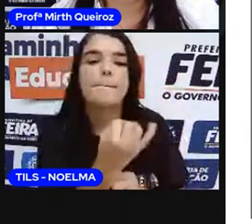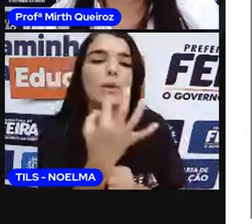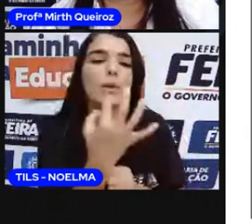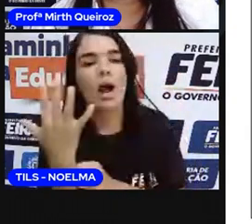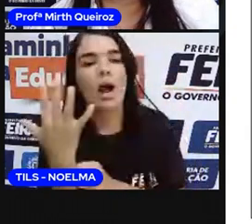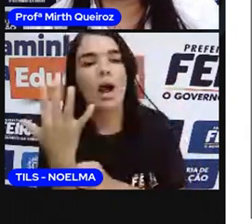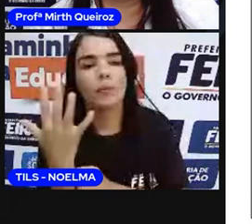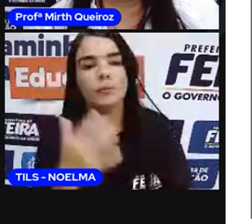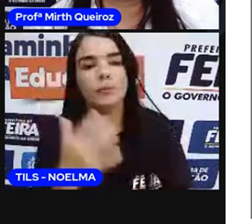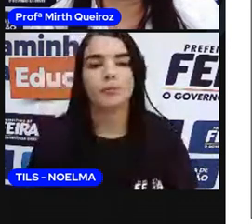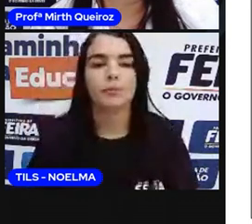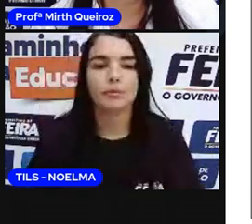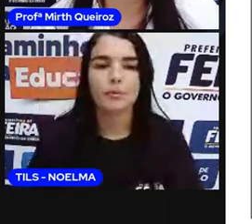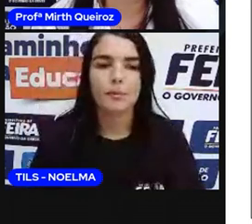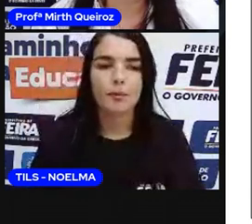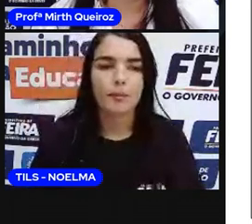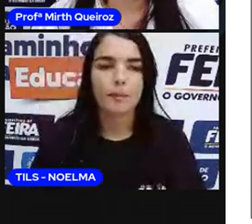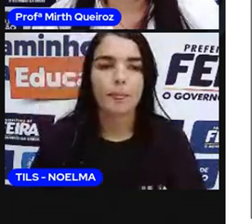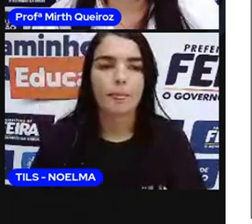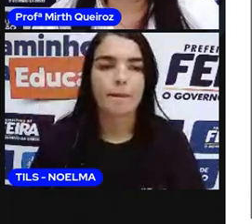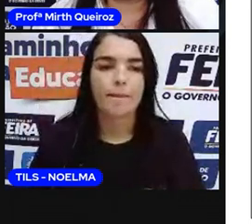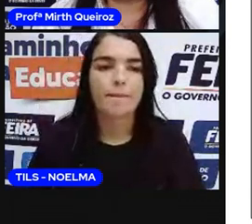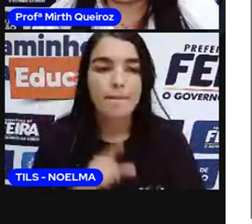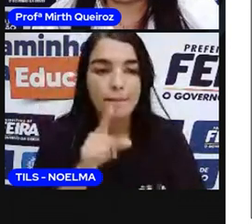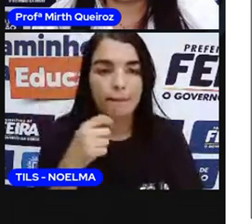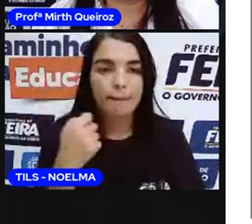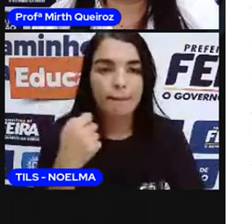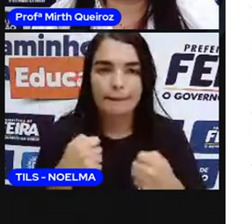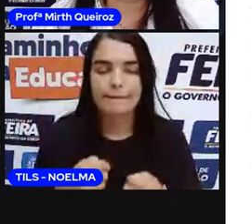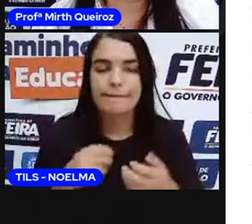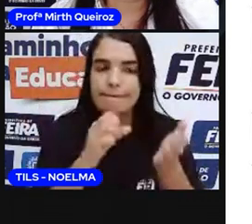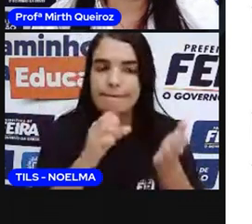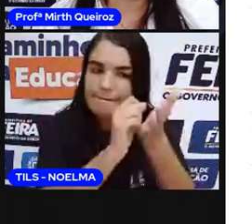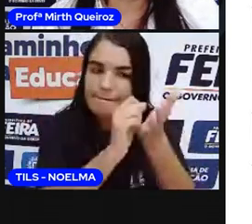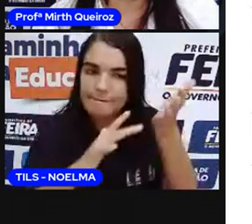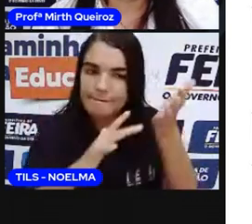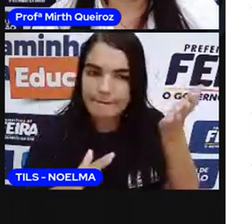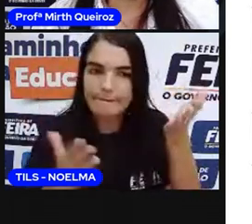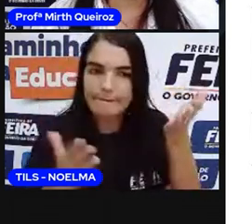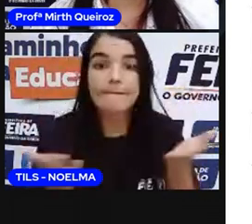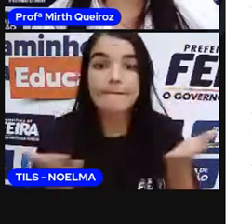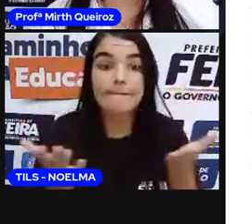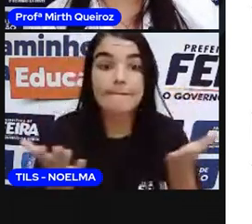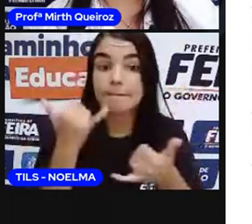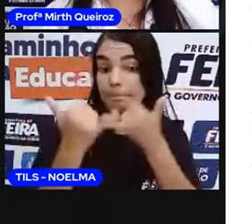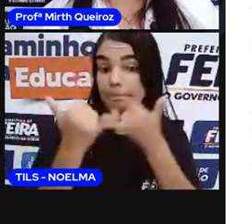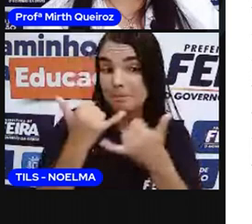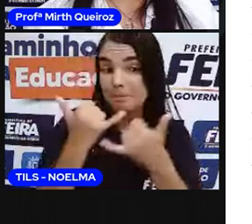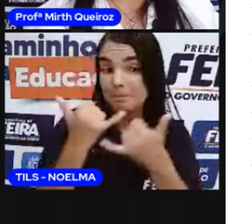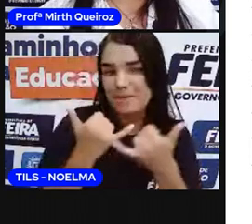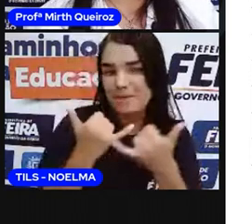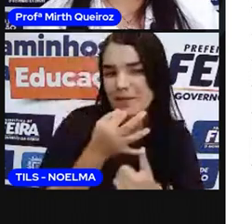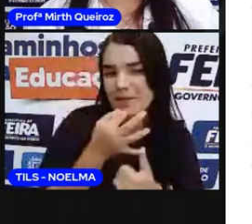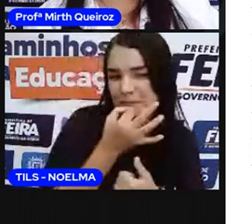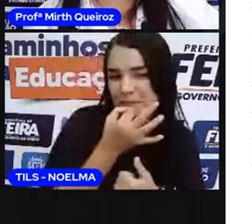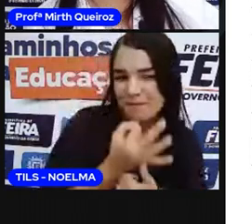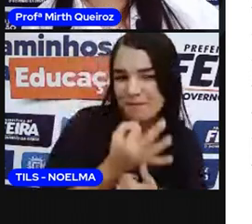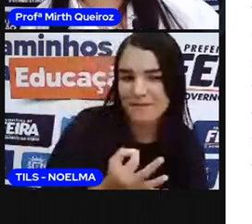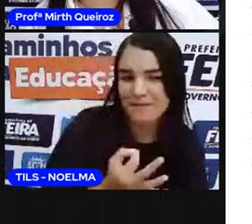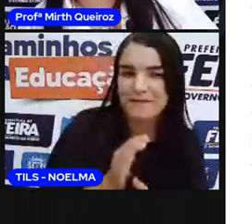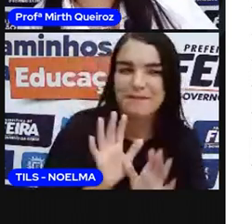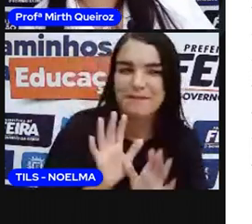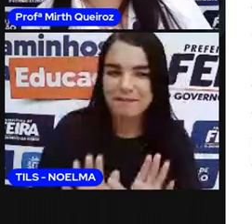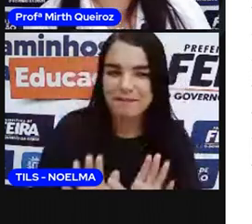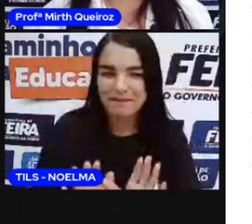Esse recurso, a orientação do aluno aí, para poder realizar essa atividade. E eu sugiro para vocês aqui uma